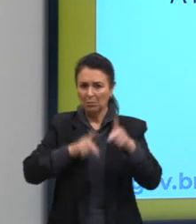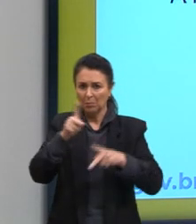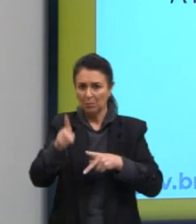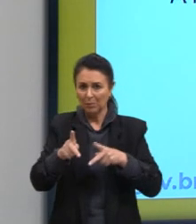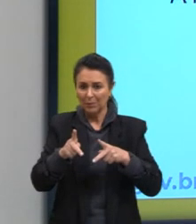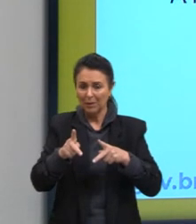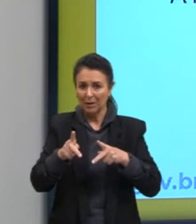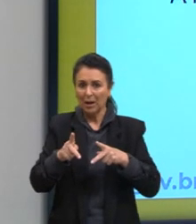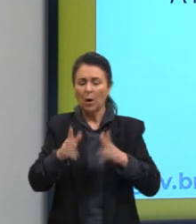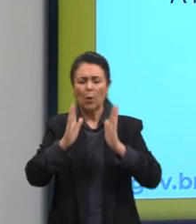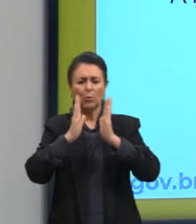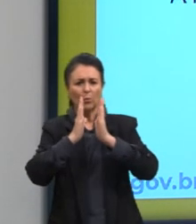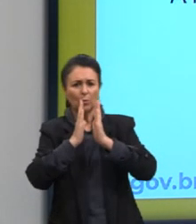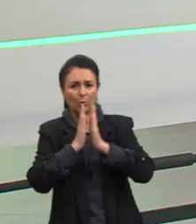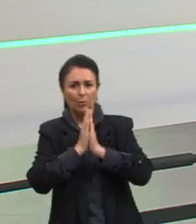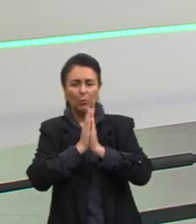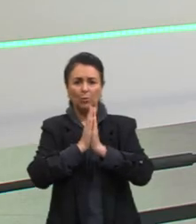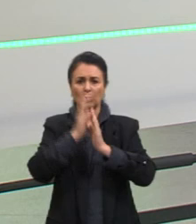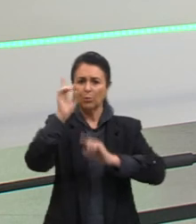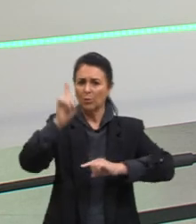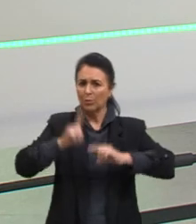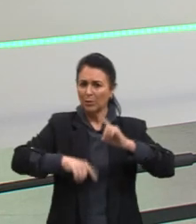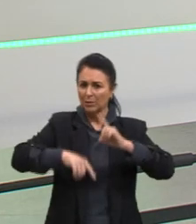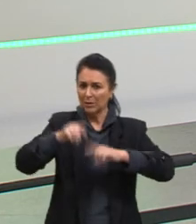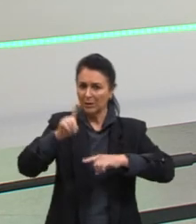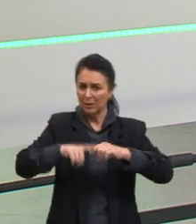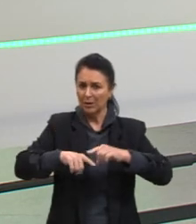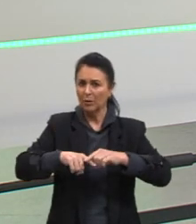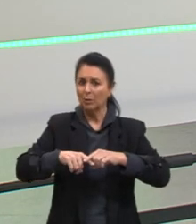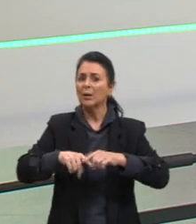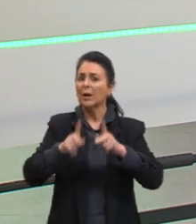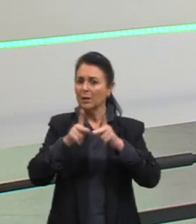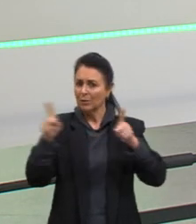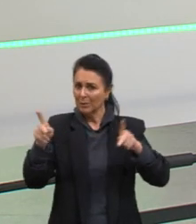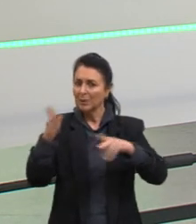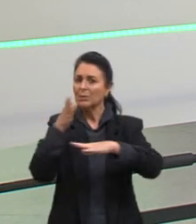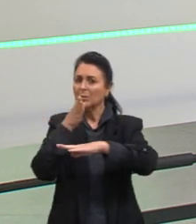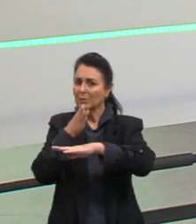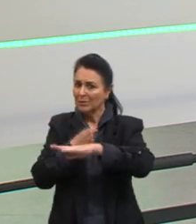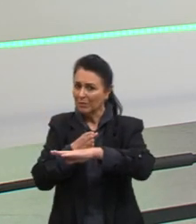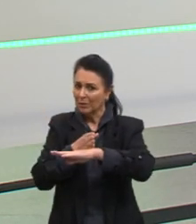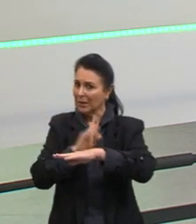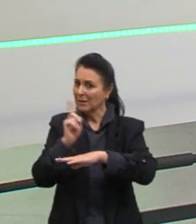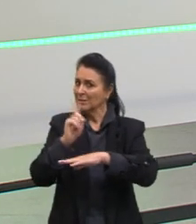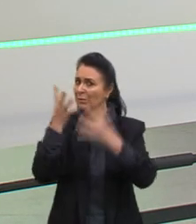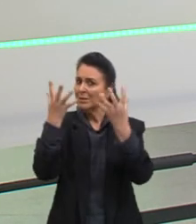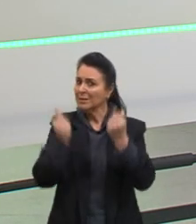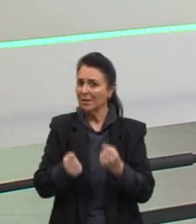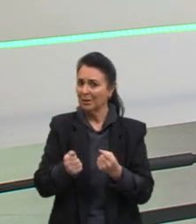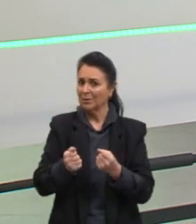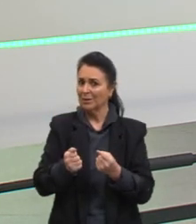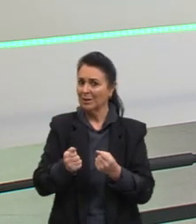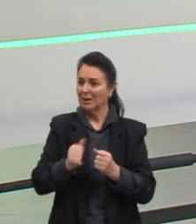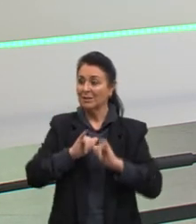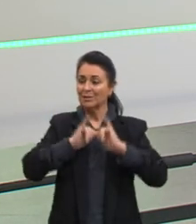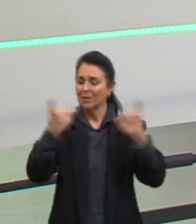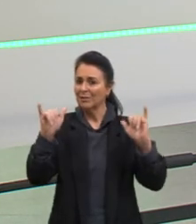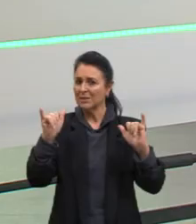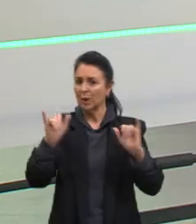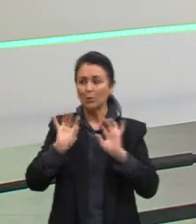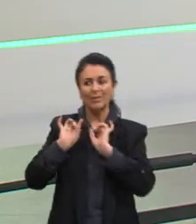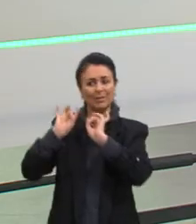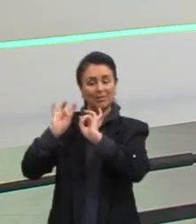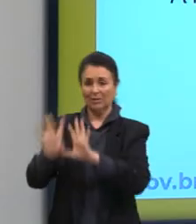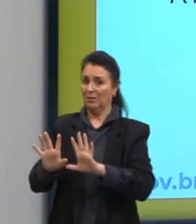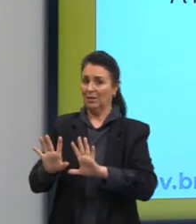preceito popular medieval. E eles não estão consagrando esse preceito, eles estão condenando, estão dizendo que é para abandonar. Então,